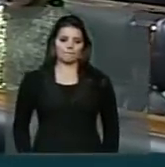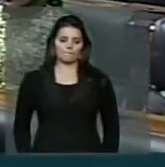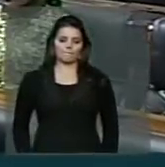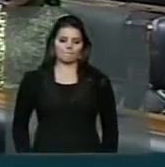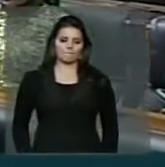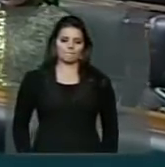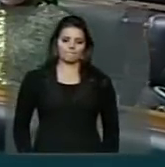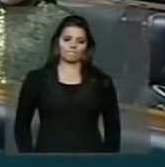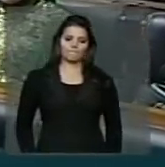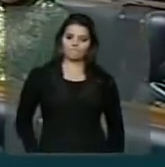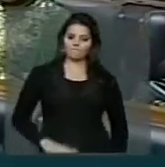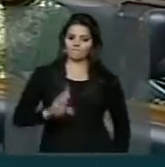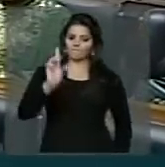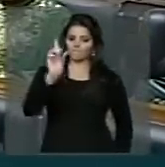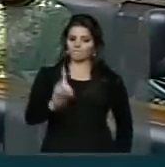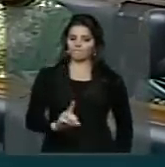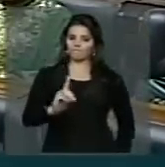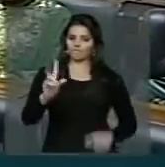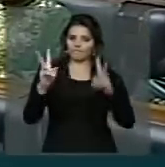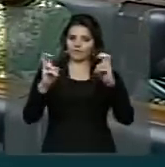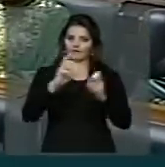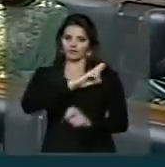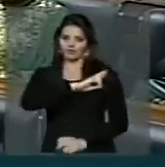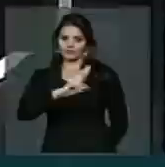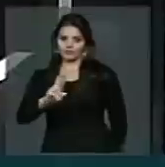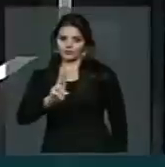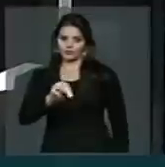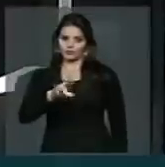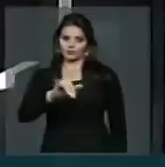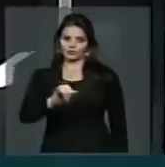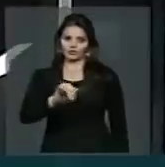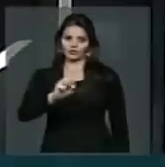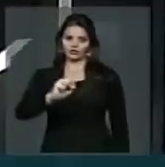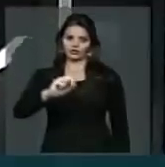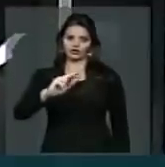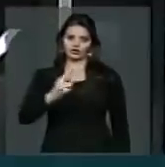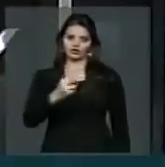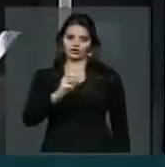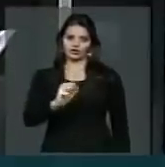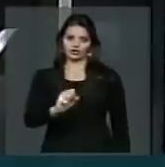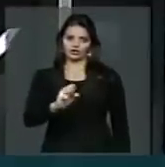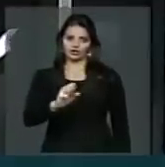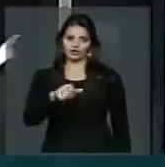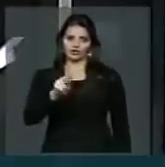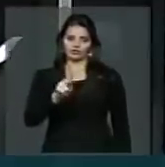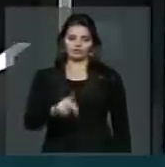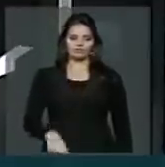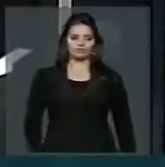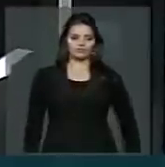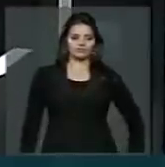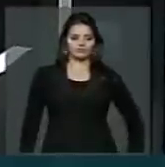Ao diretor dos Assuntos Religiosos da União, Sheikh Mohamed Abouka,